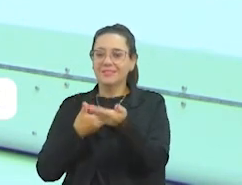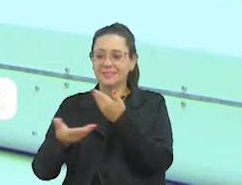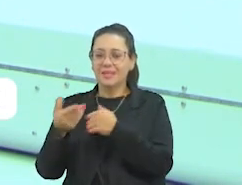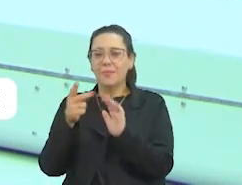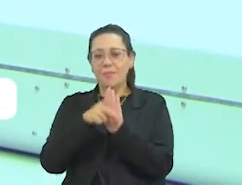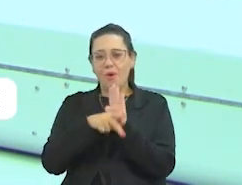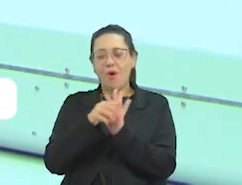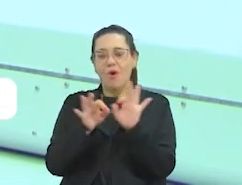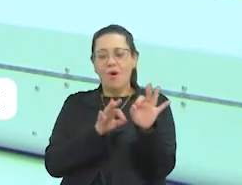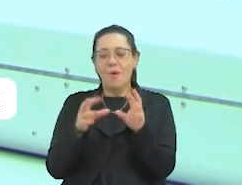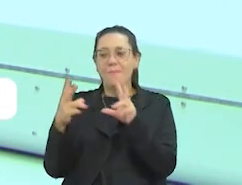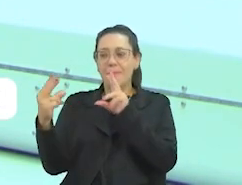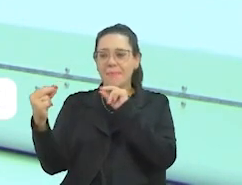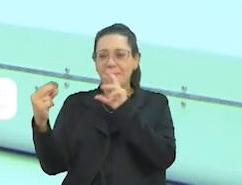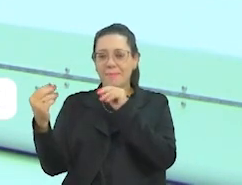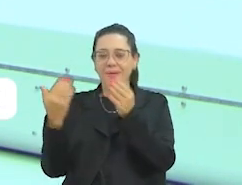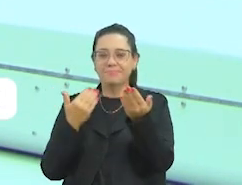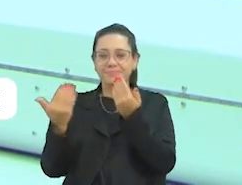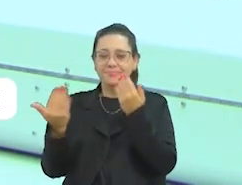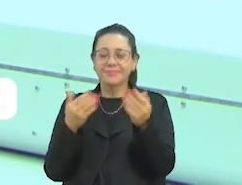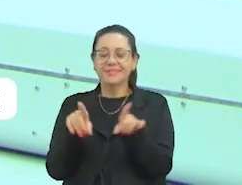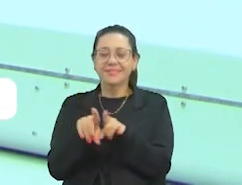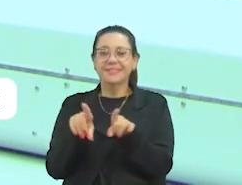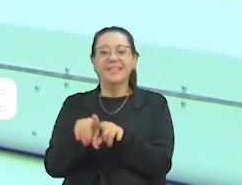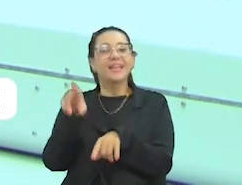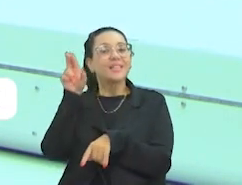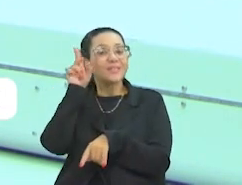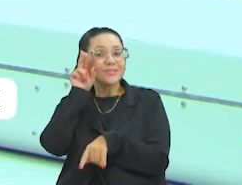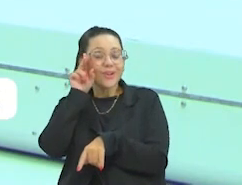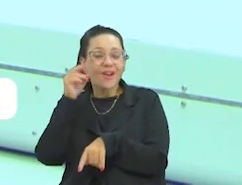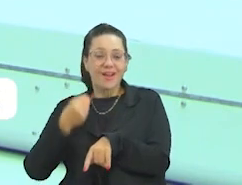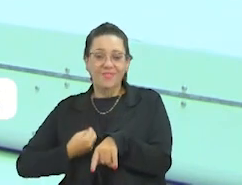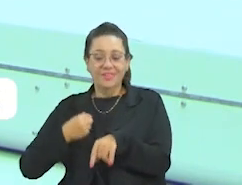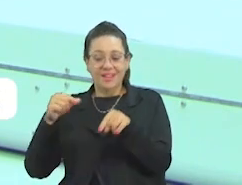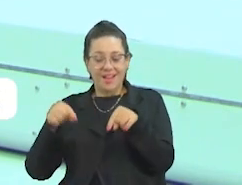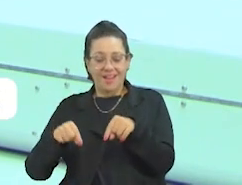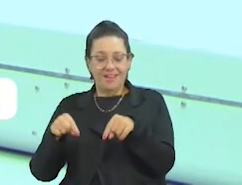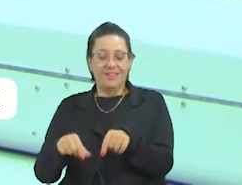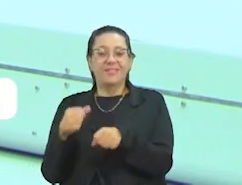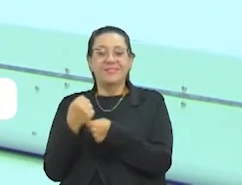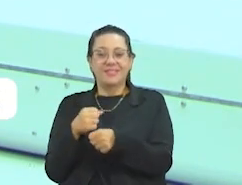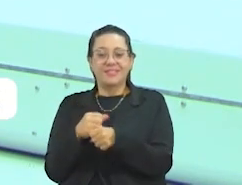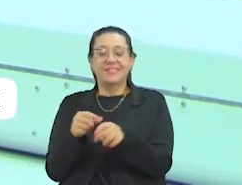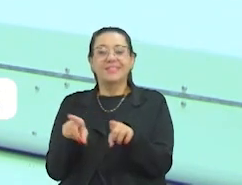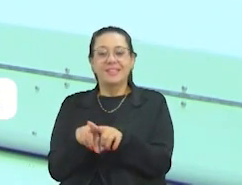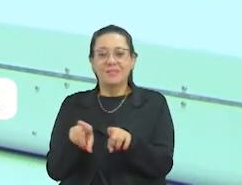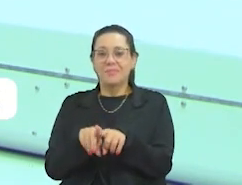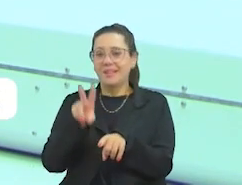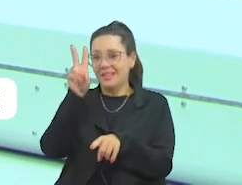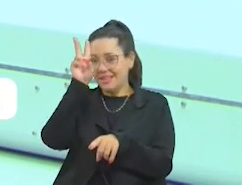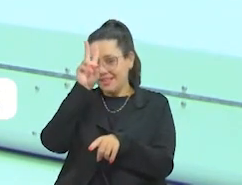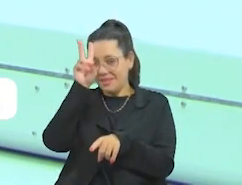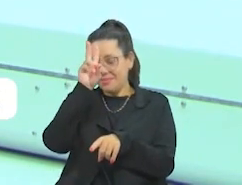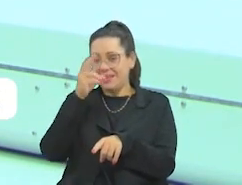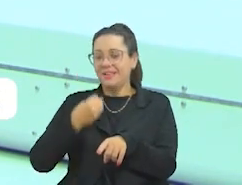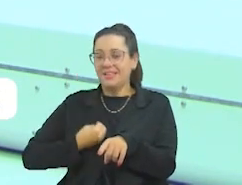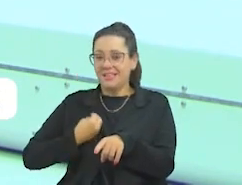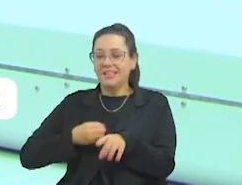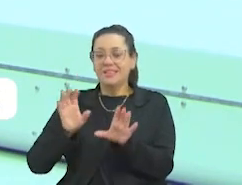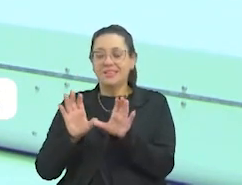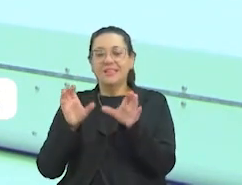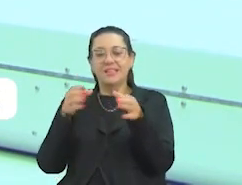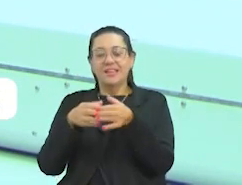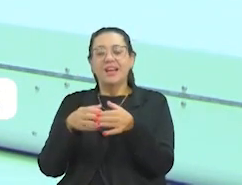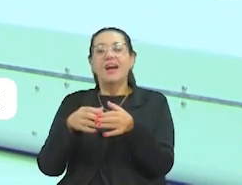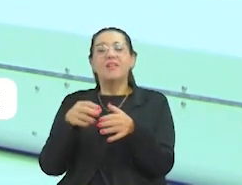projetos que estão sendo debatidos, da sua história, da sua atuação aqui em Votuporanga. E lembrando que a sessão da Câmara é